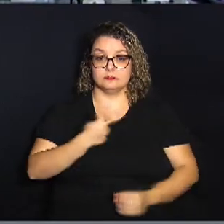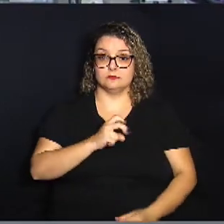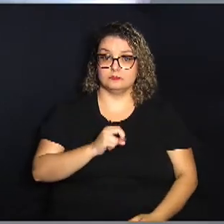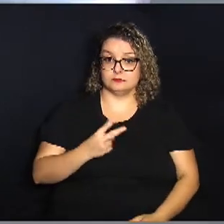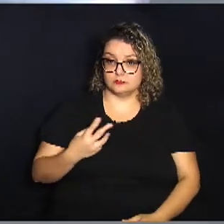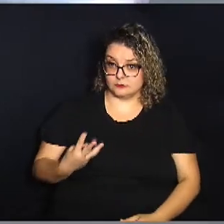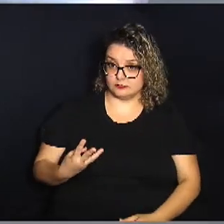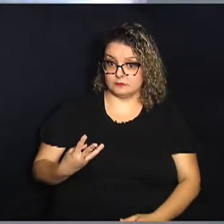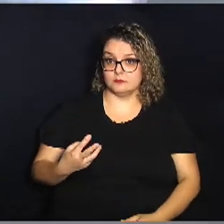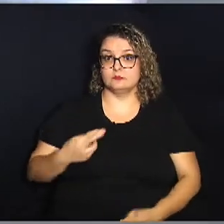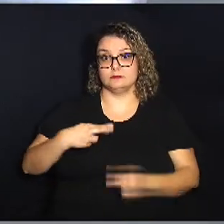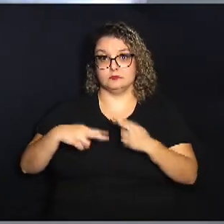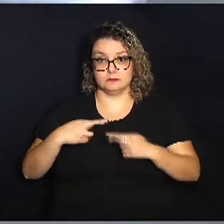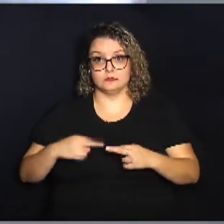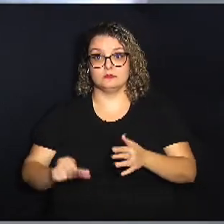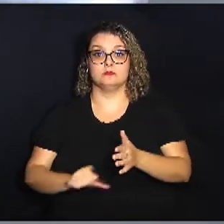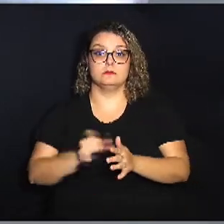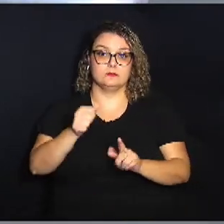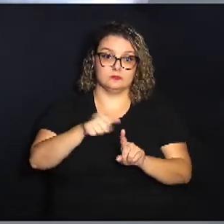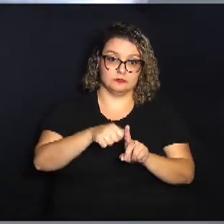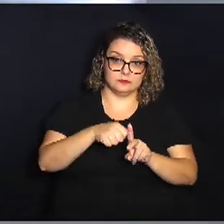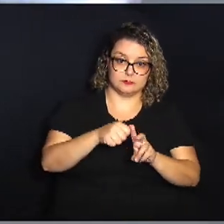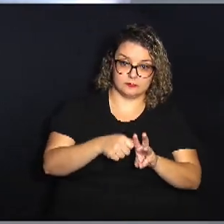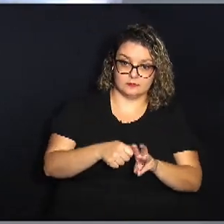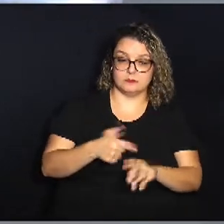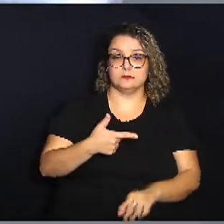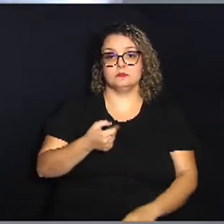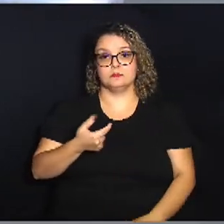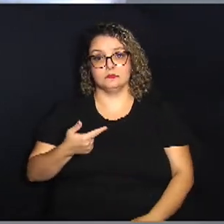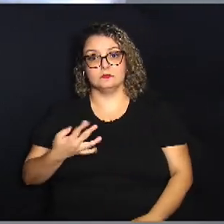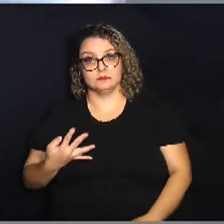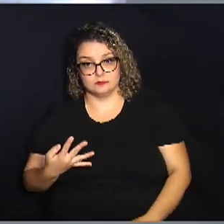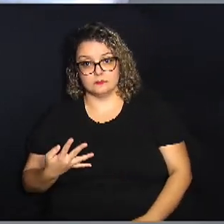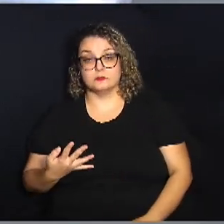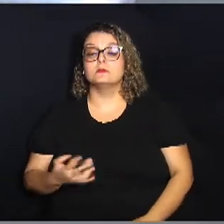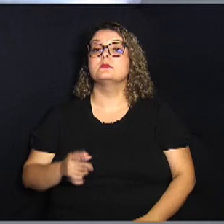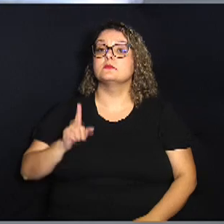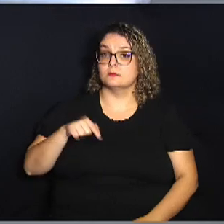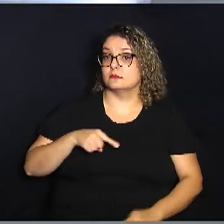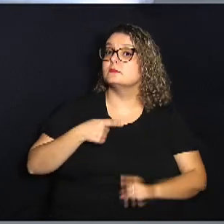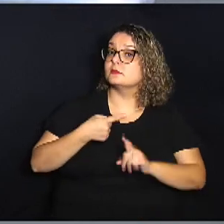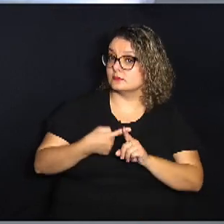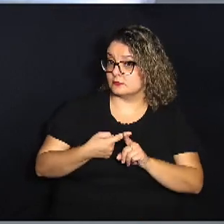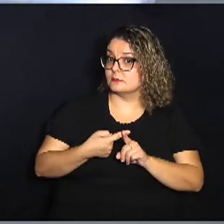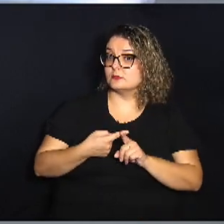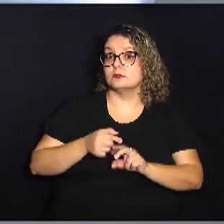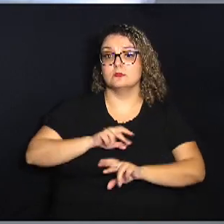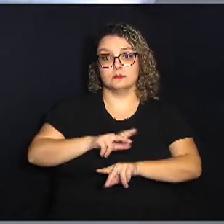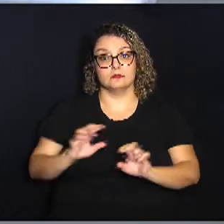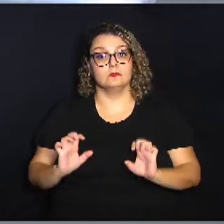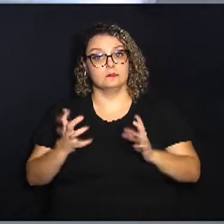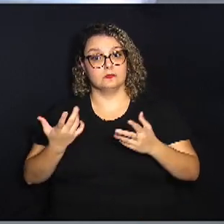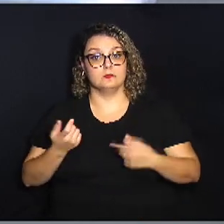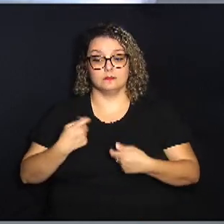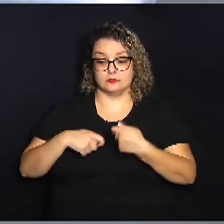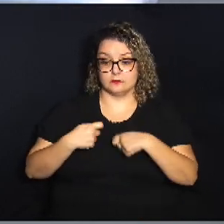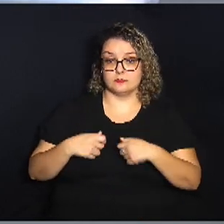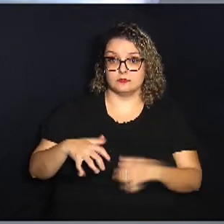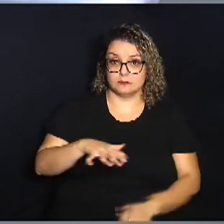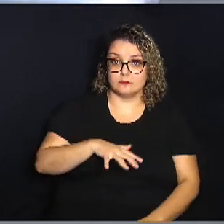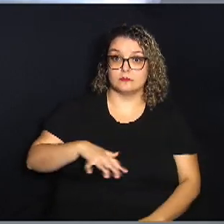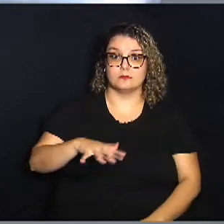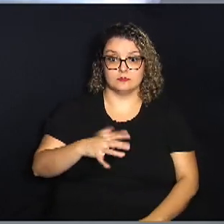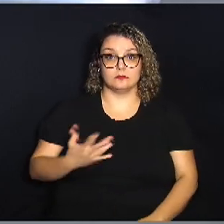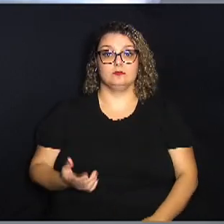em relação a esse primeiro trimestre de 2024. Então tem sido muito positivo. Muitos eventos de negócios. O